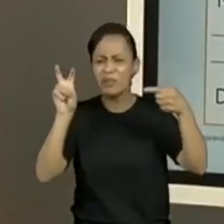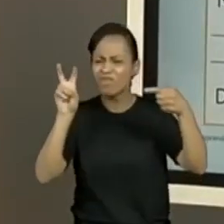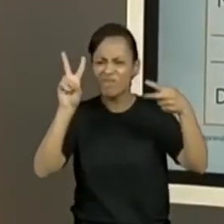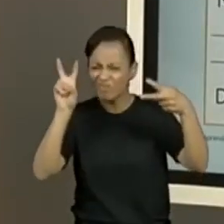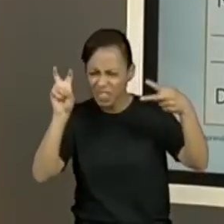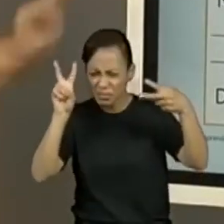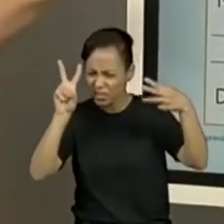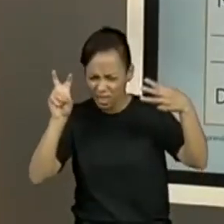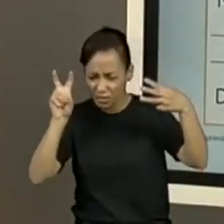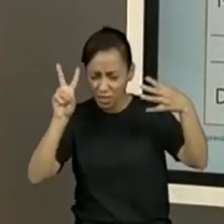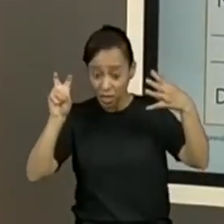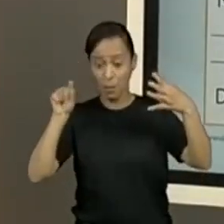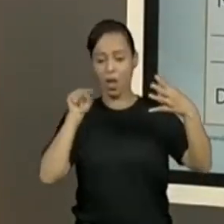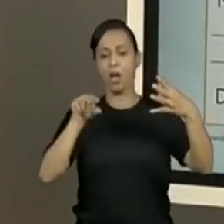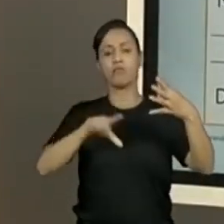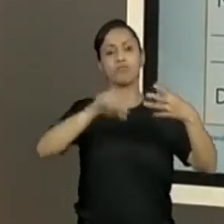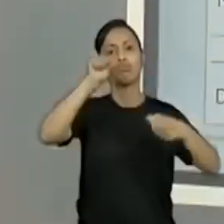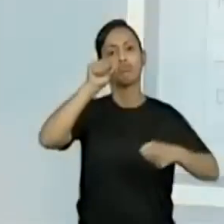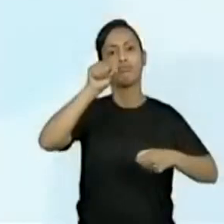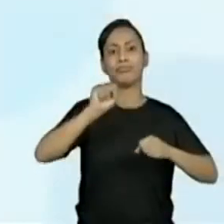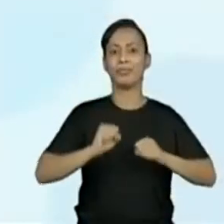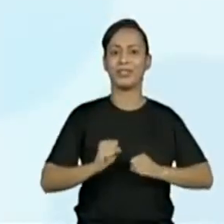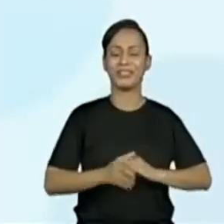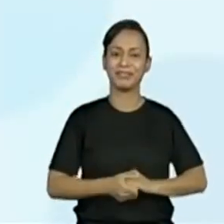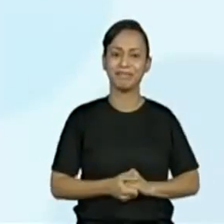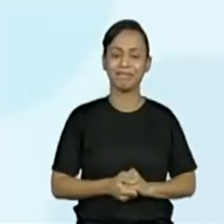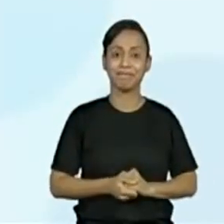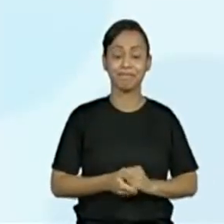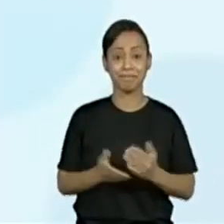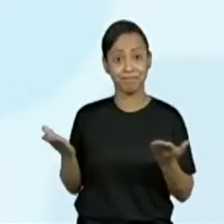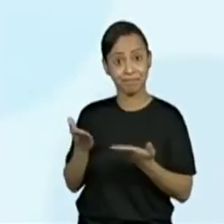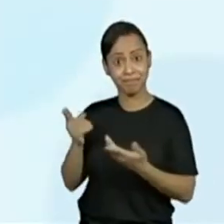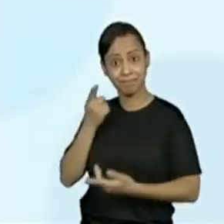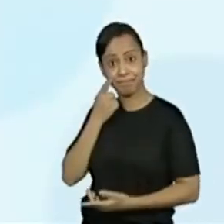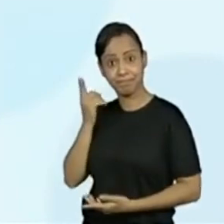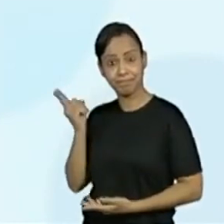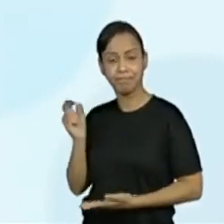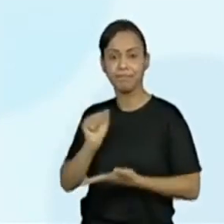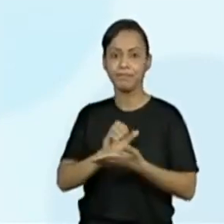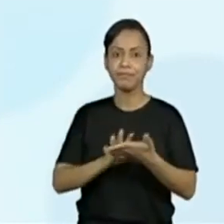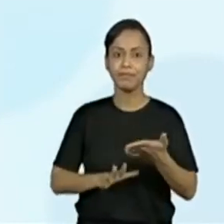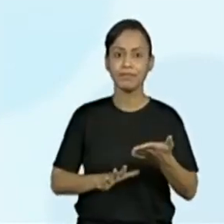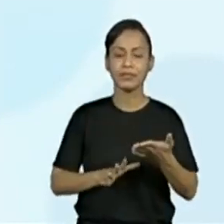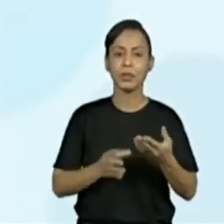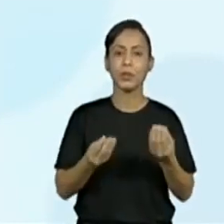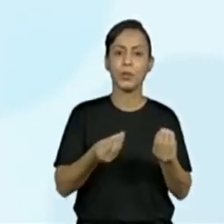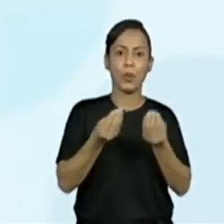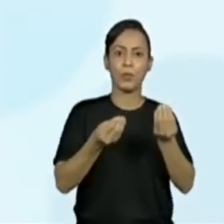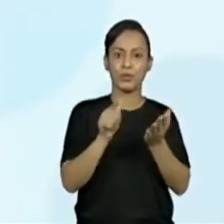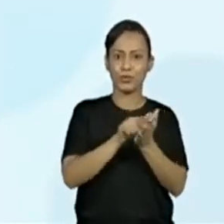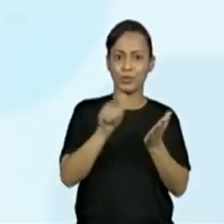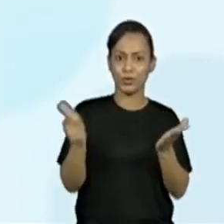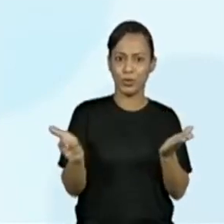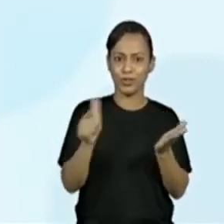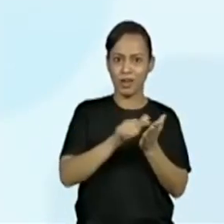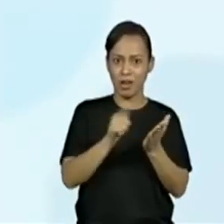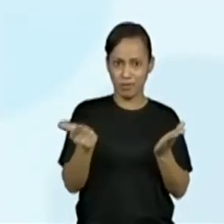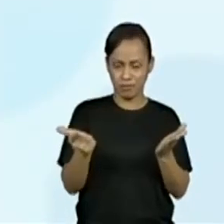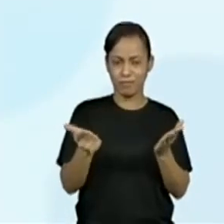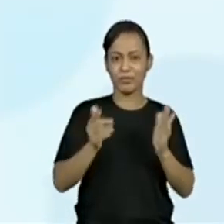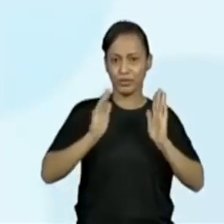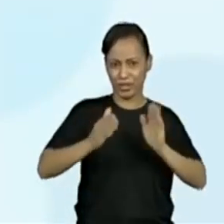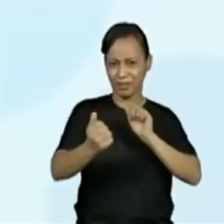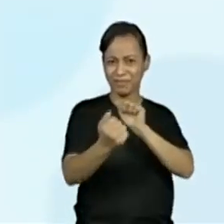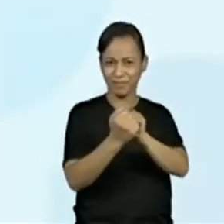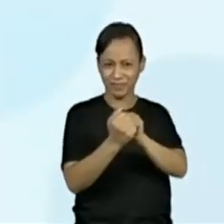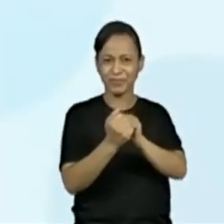do título é... Olha só, e aí tem uma atividade importante. A gente fez o primeiro momento de vocês com o jornal, a leitura. Agora,